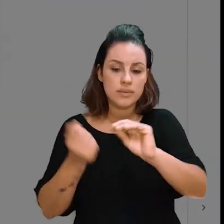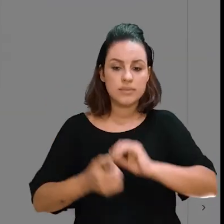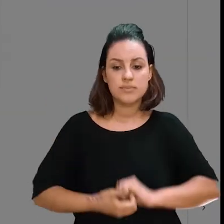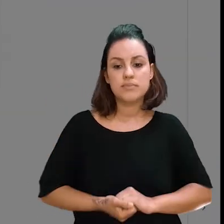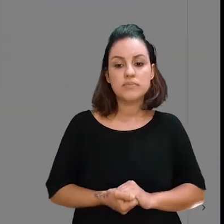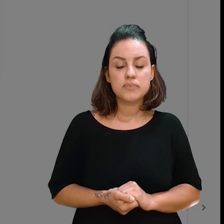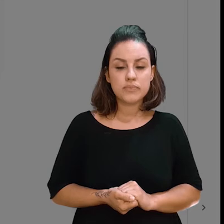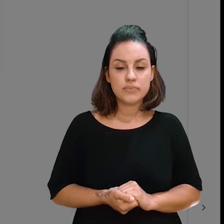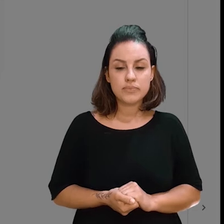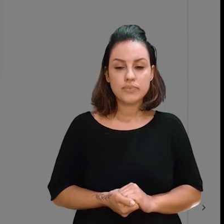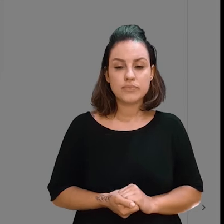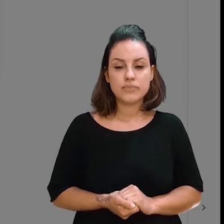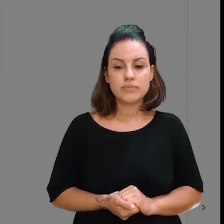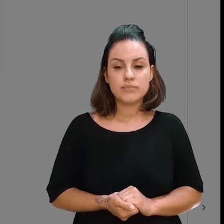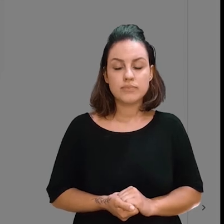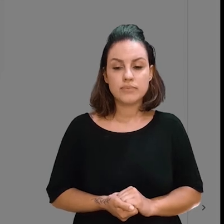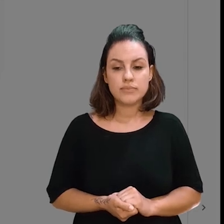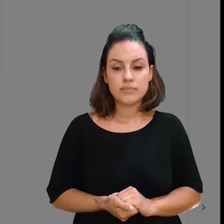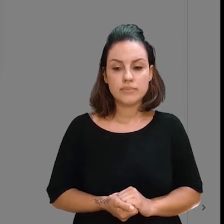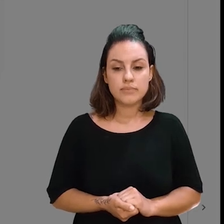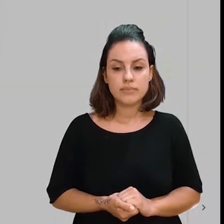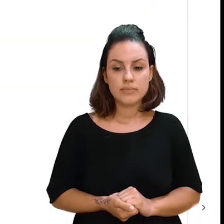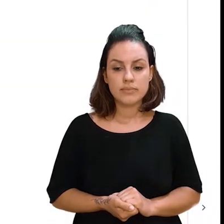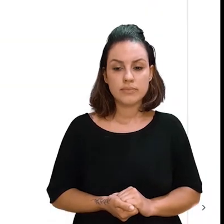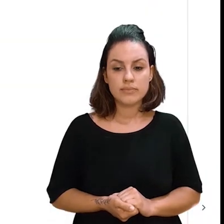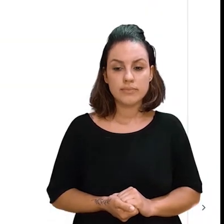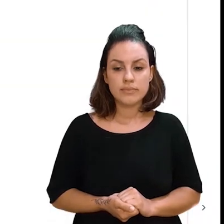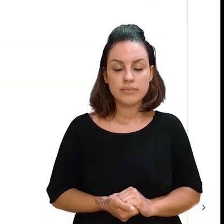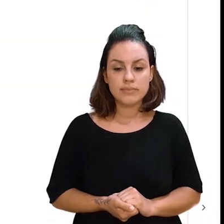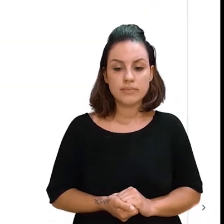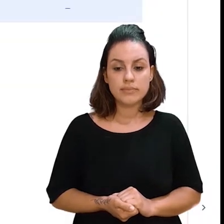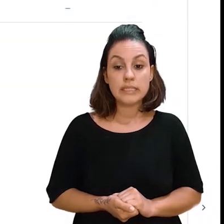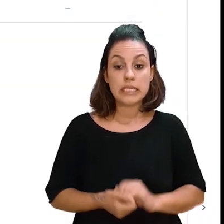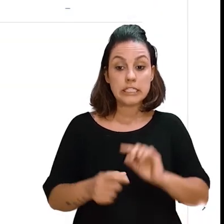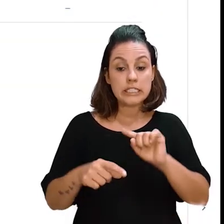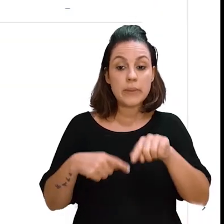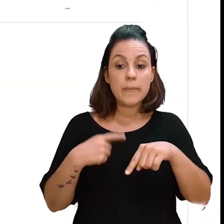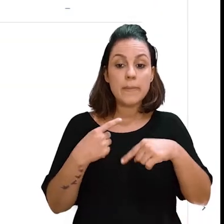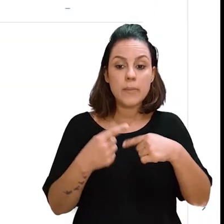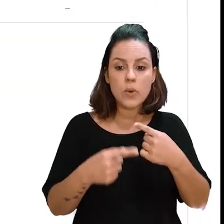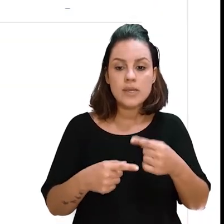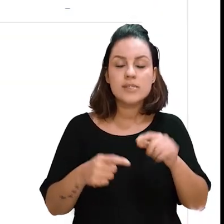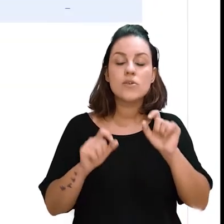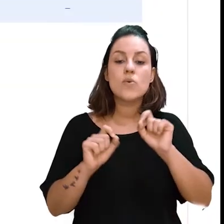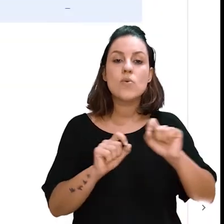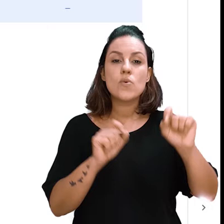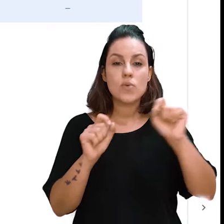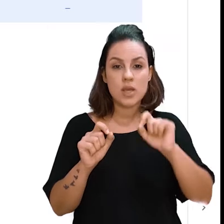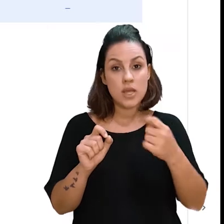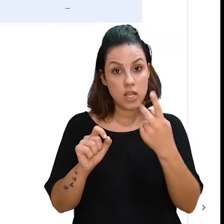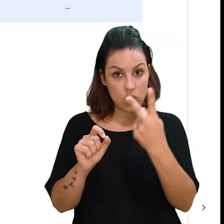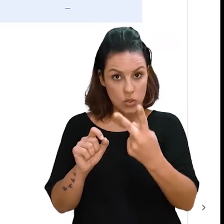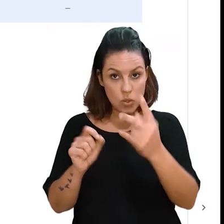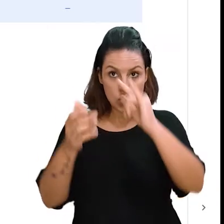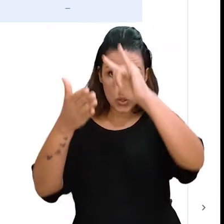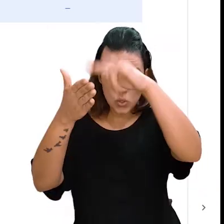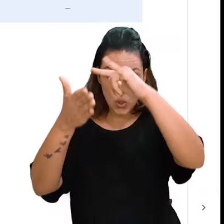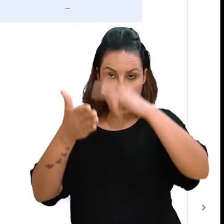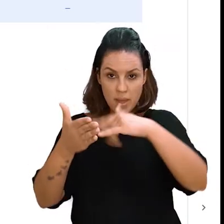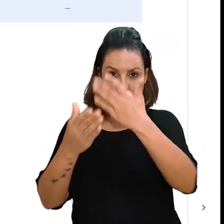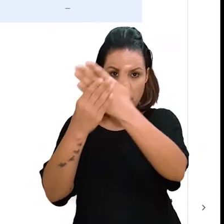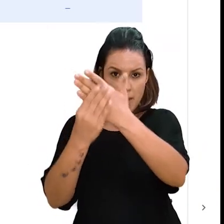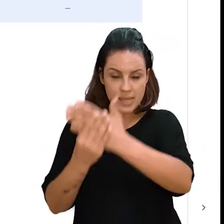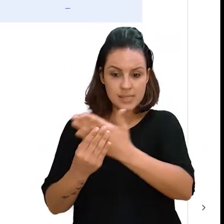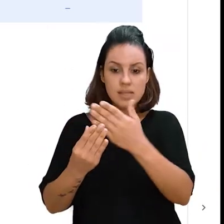Padrão visual. E eu vou mover as duas cópias